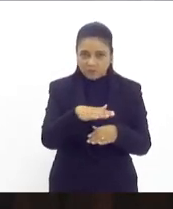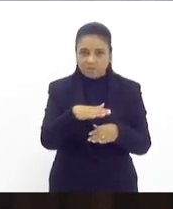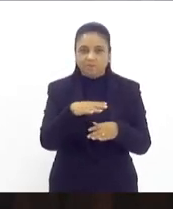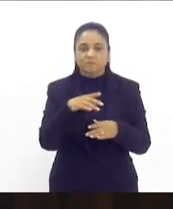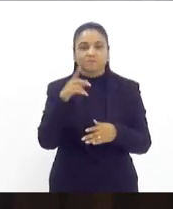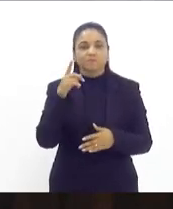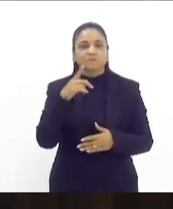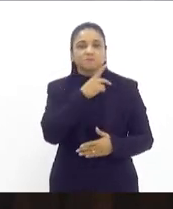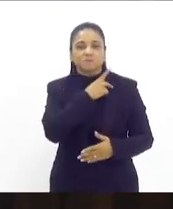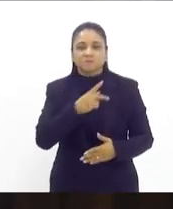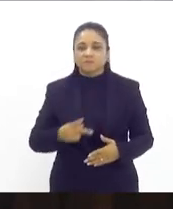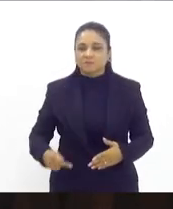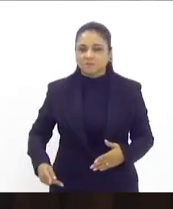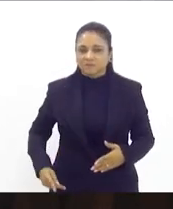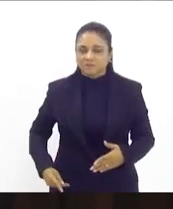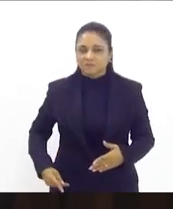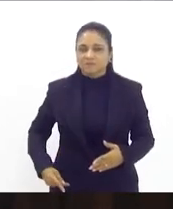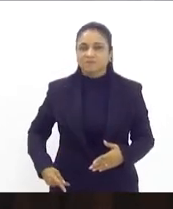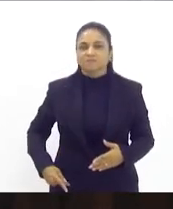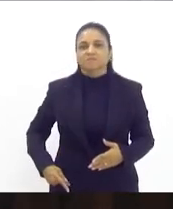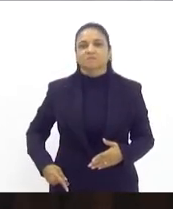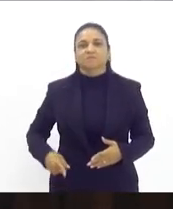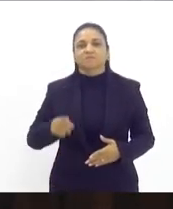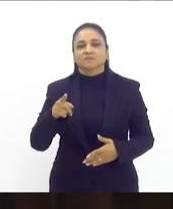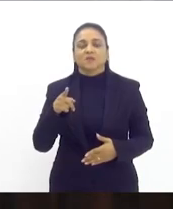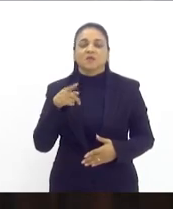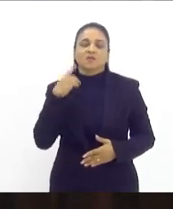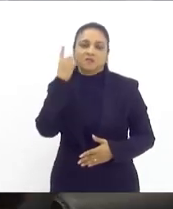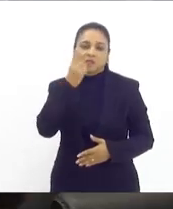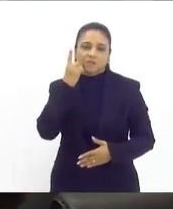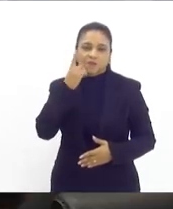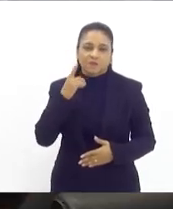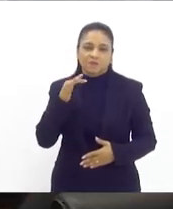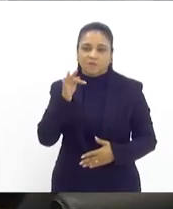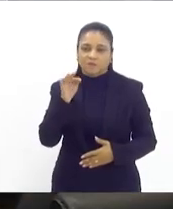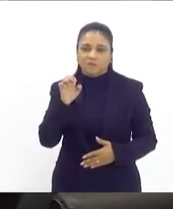a presidência, desde Guina, deputado Jorge Felipe Neto, por favor.